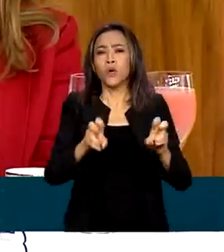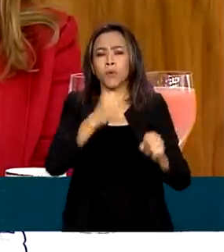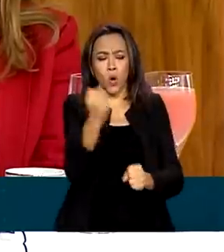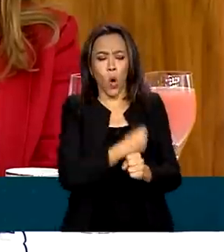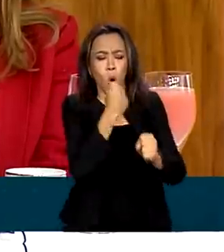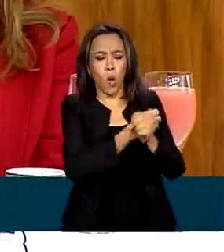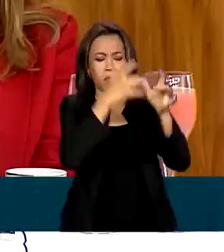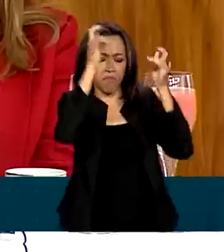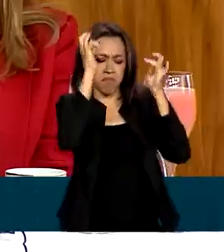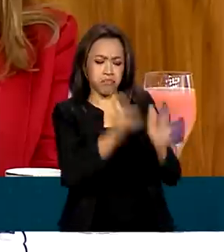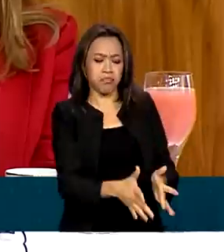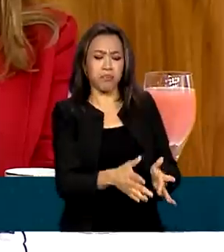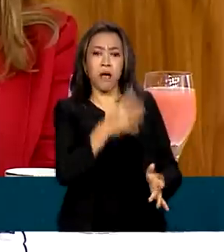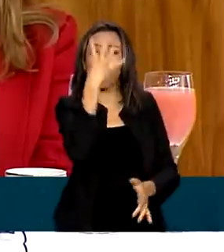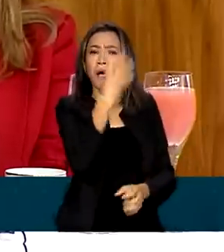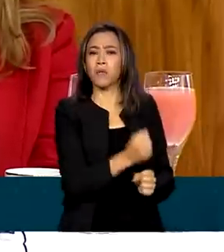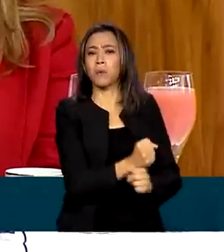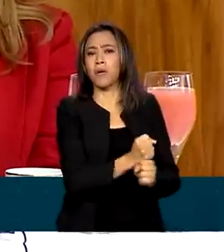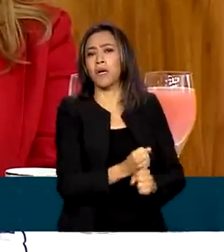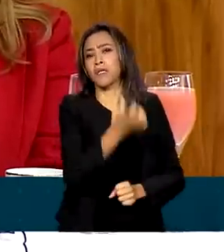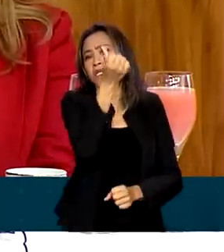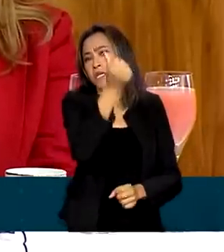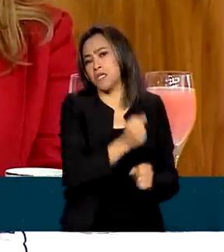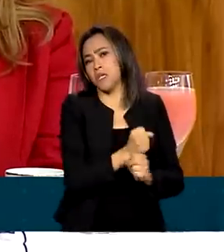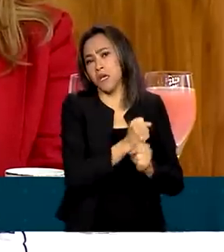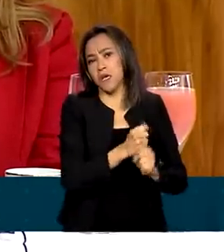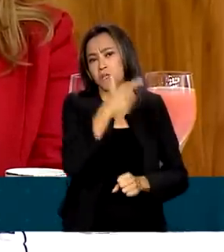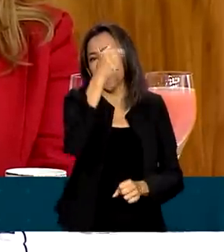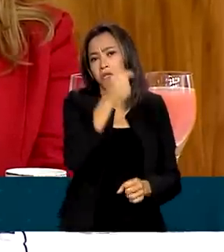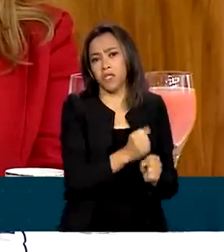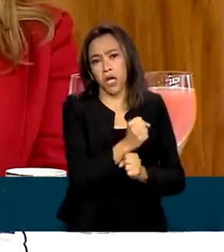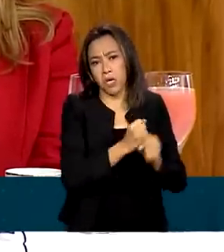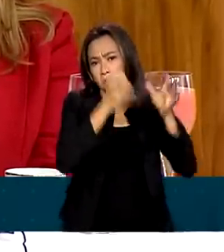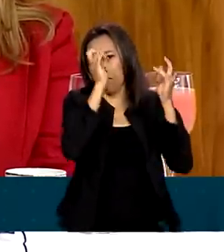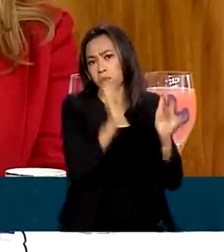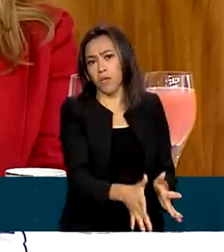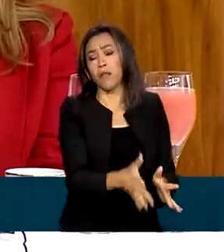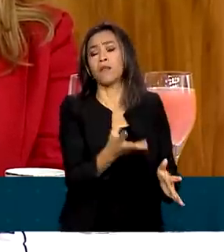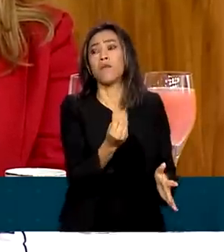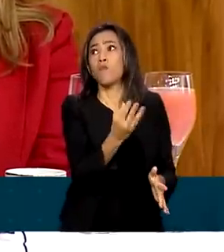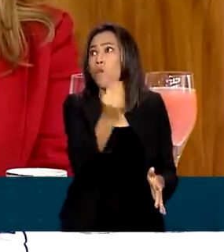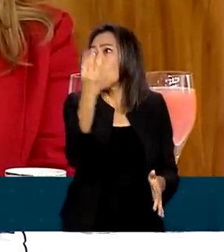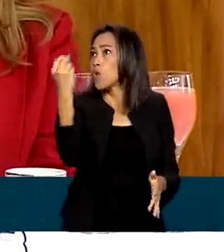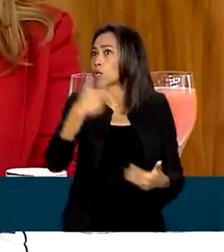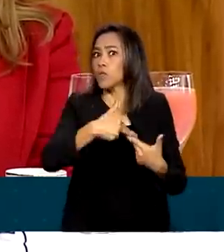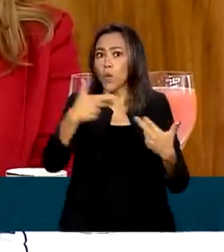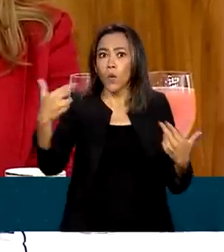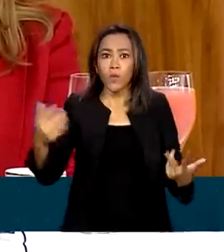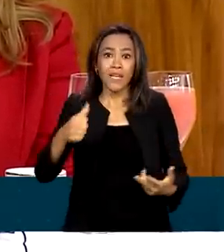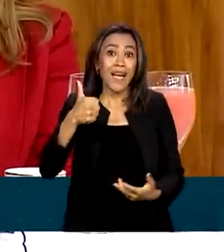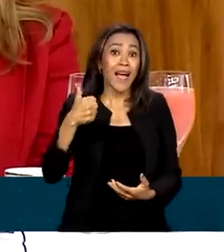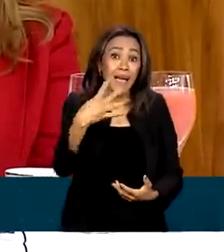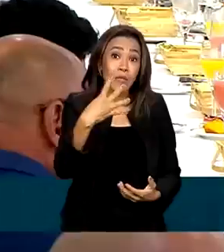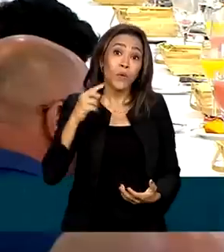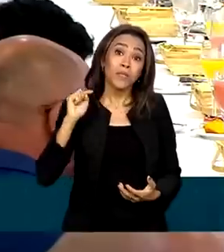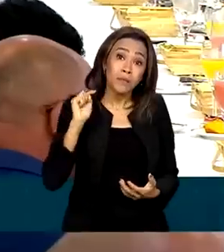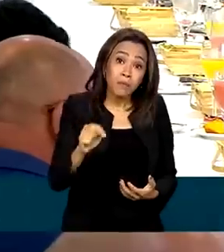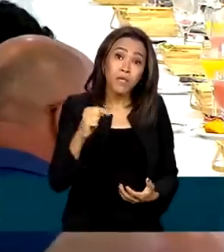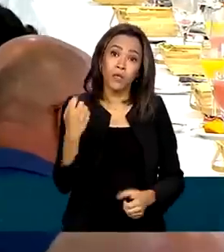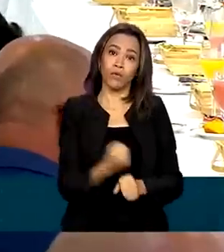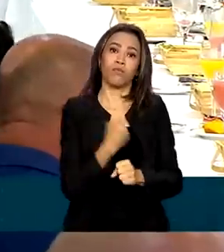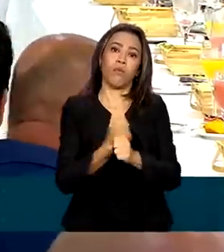há quatro anos, há cinco anos, há seis anos, há sete anos. Tem muita coisa paralisada, são quase 14 mil obras.